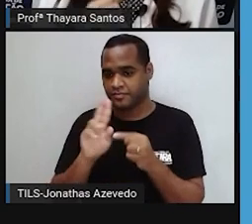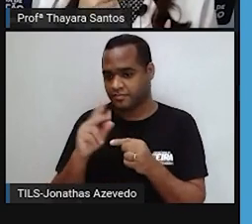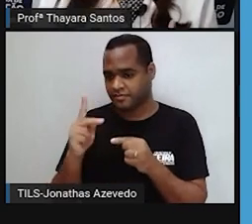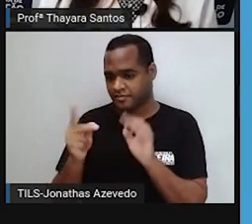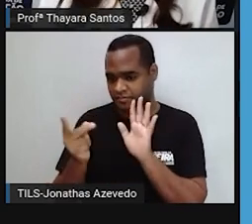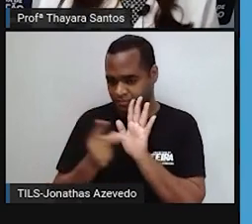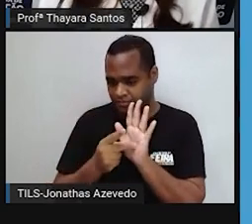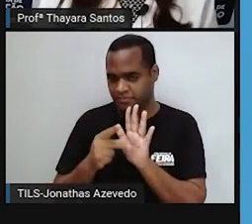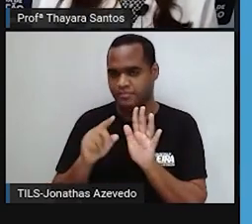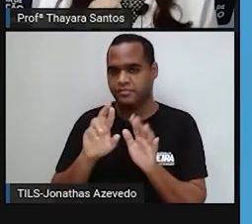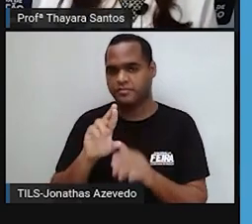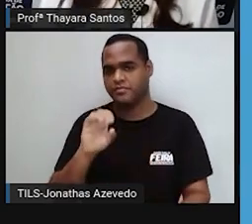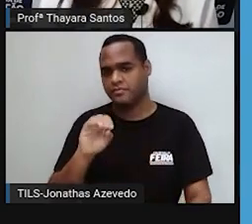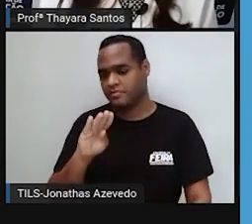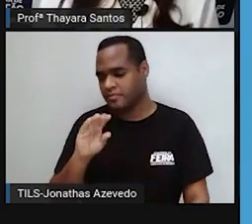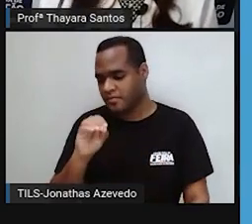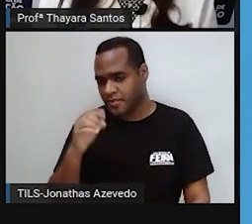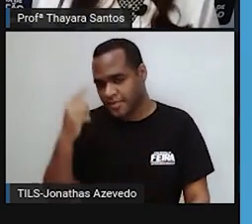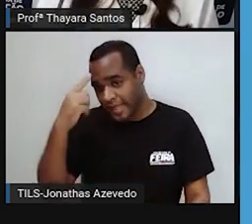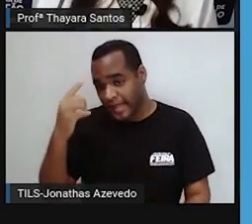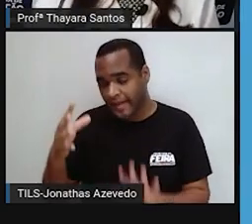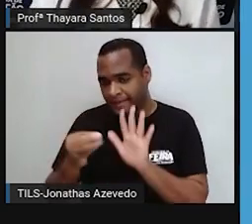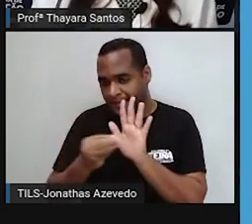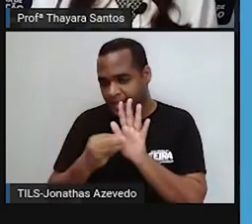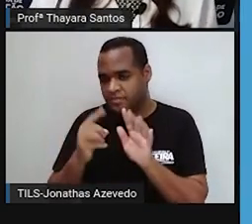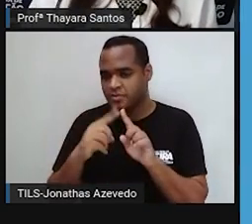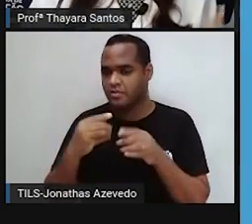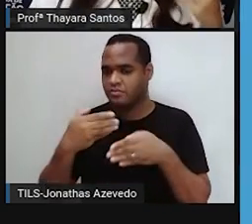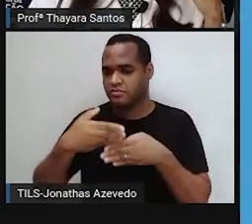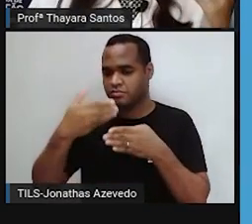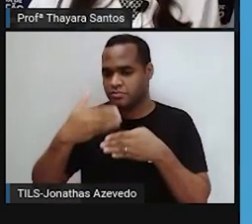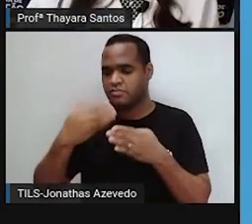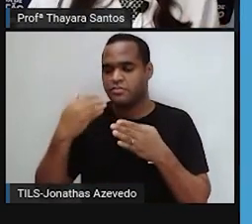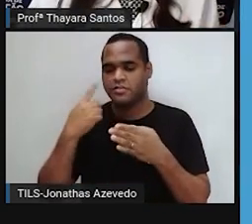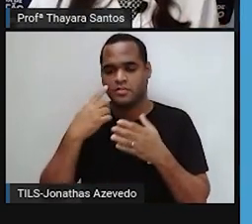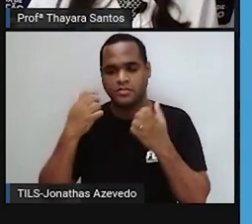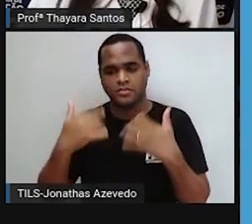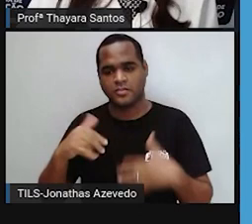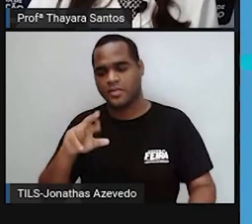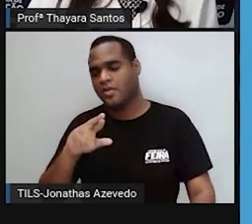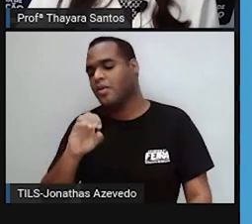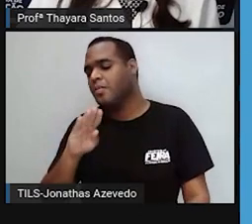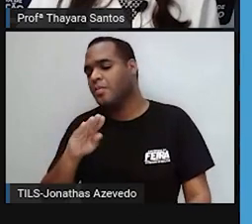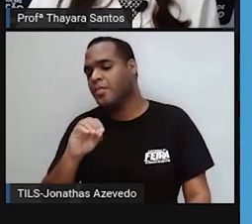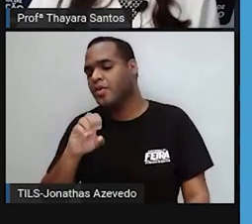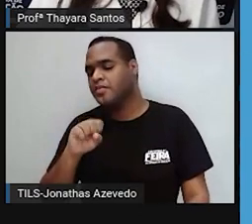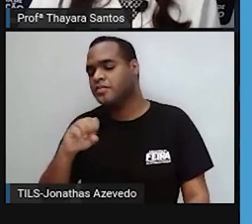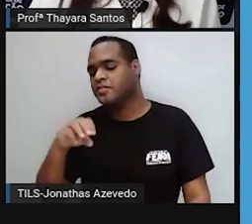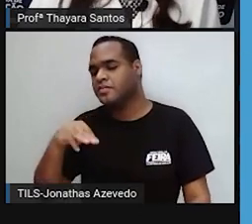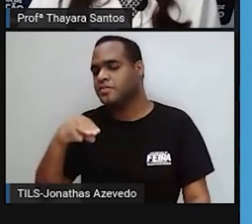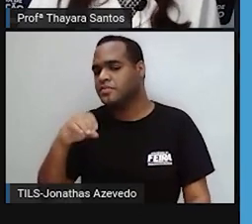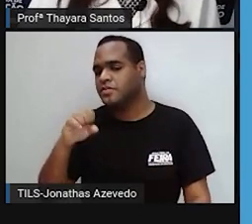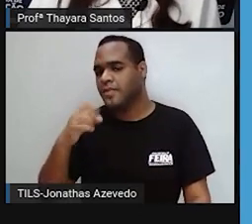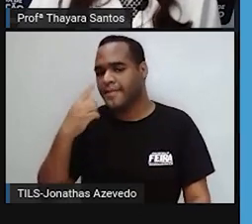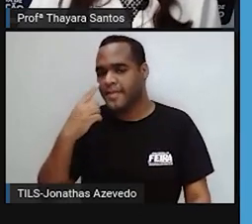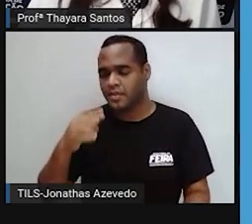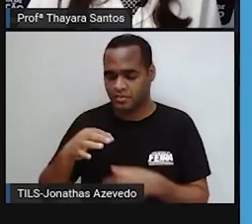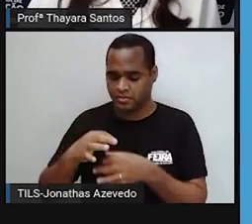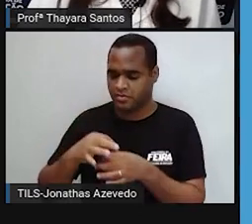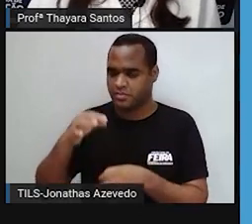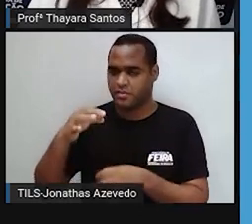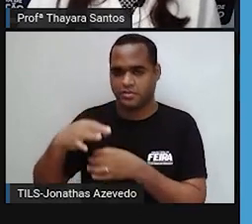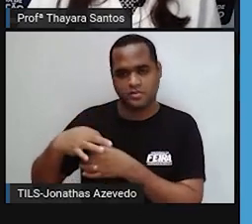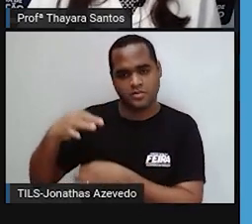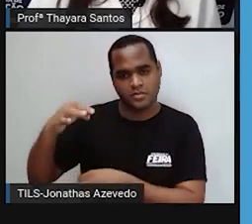nome, porque ele tem ribalsomos aderidos ali nessa parede. No caso, os ribalsomos estariam sendo representados por essas bolinhas que vocês